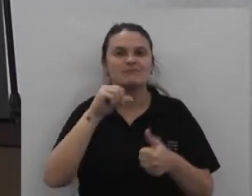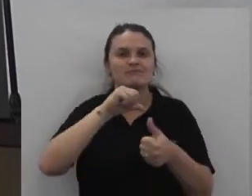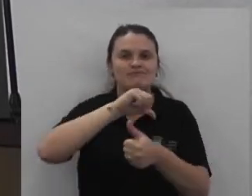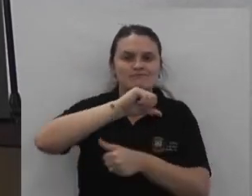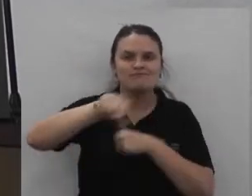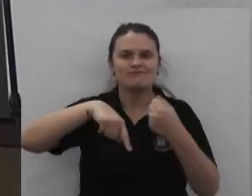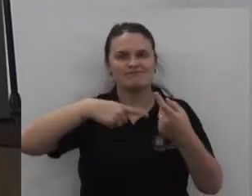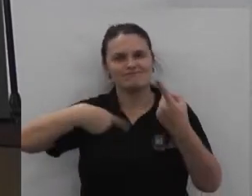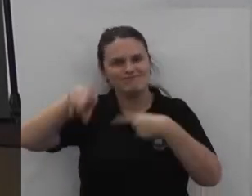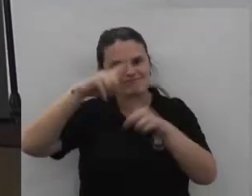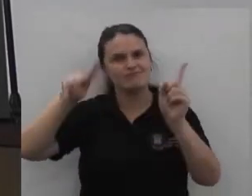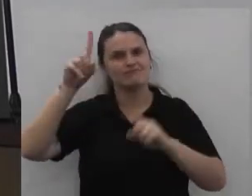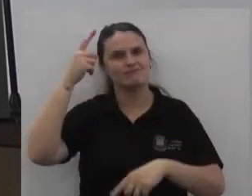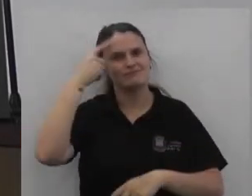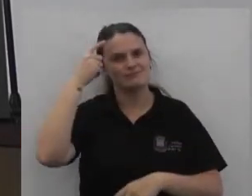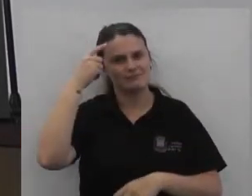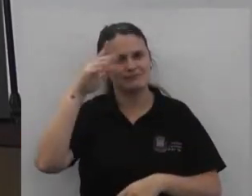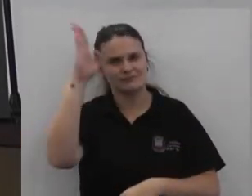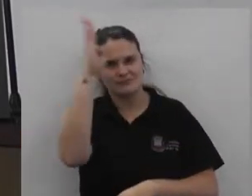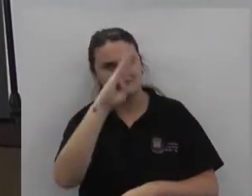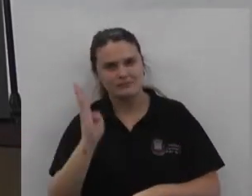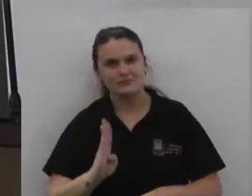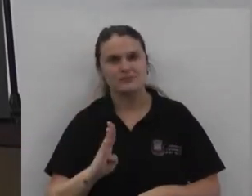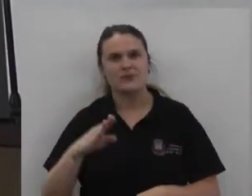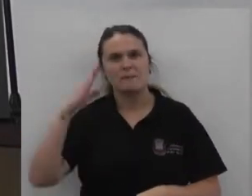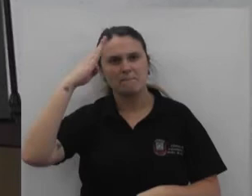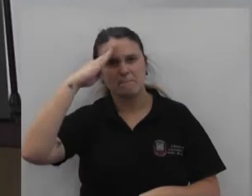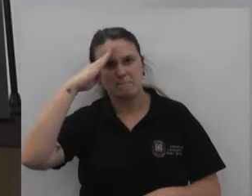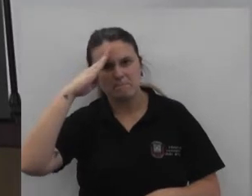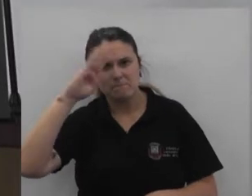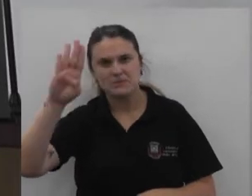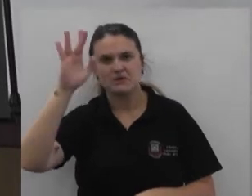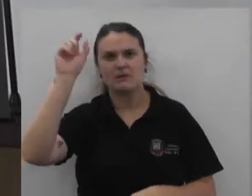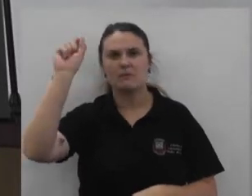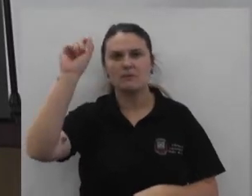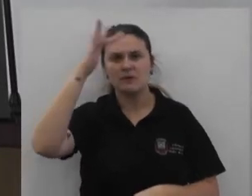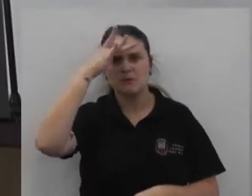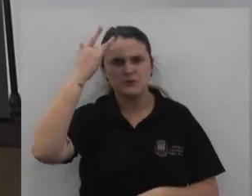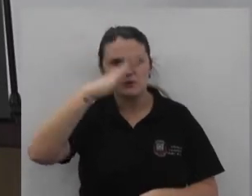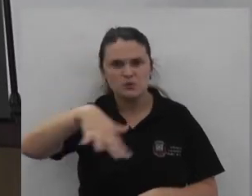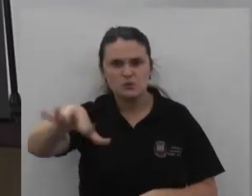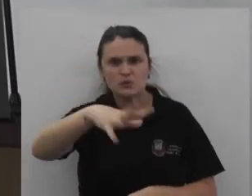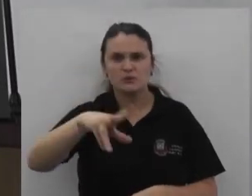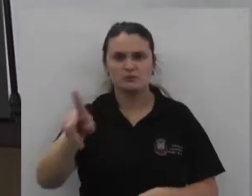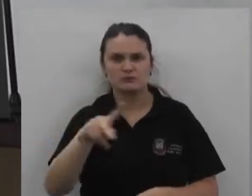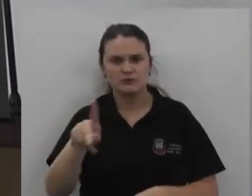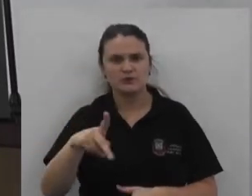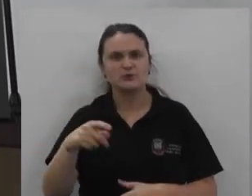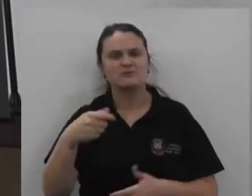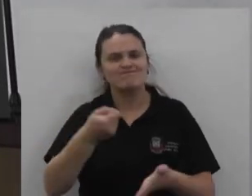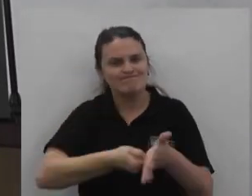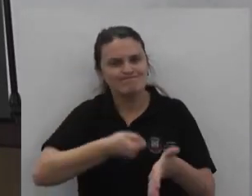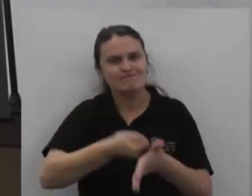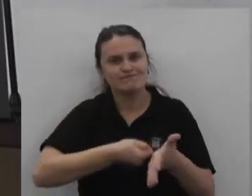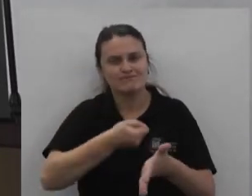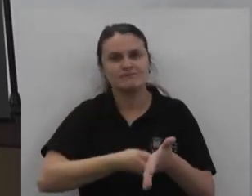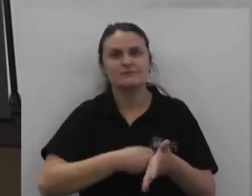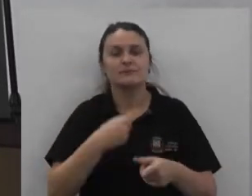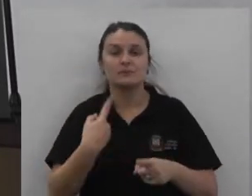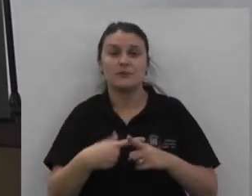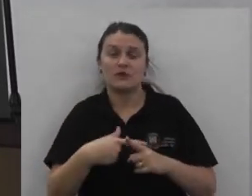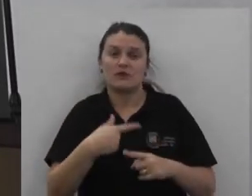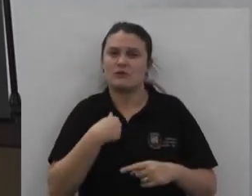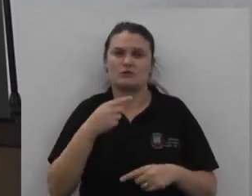No Brasil E vocês Principalmente vocês Que são classe pensantes Têm que cobrar Cobrar E eu acho que esse